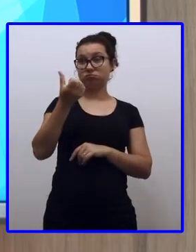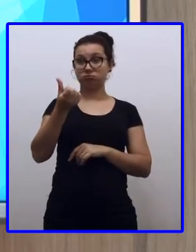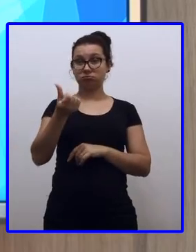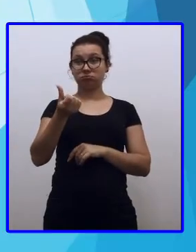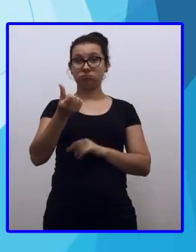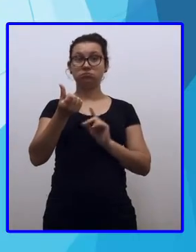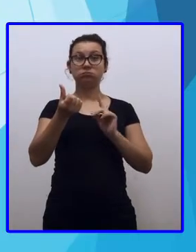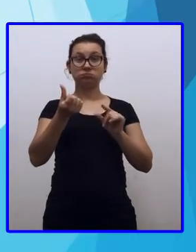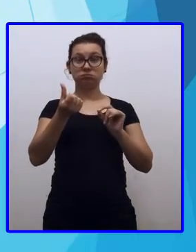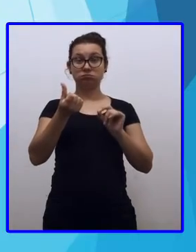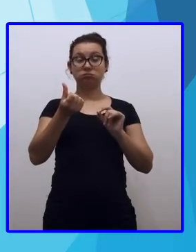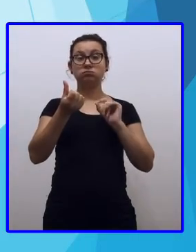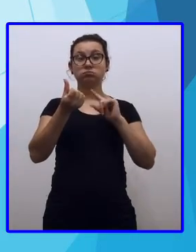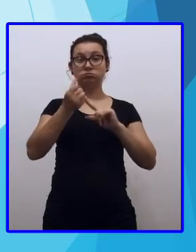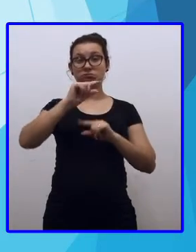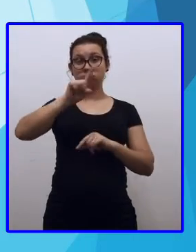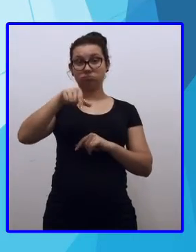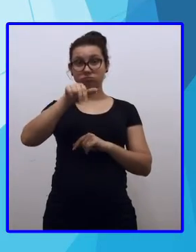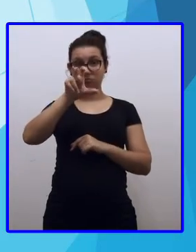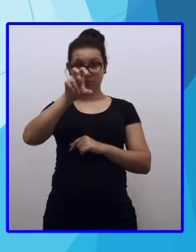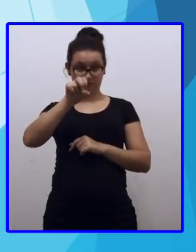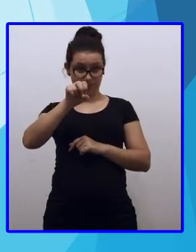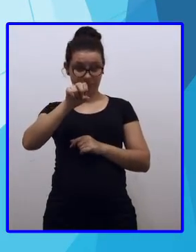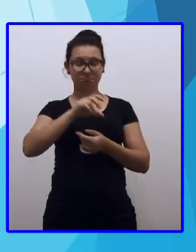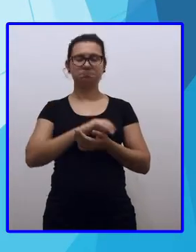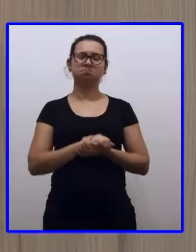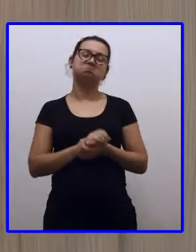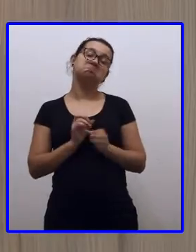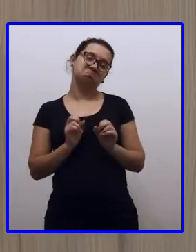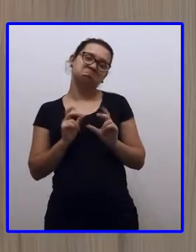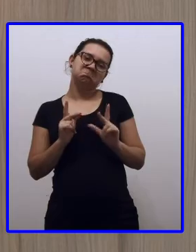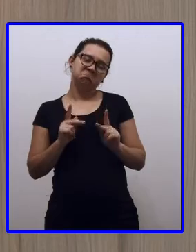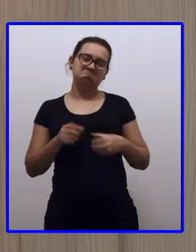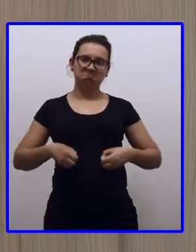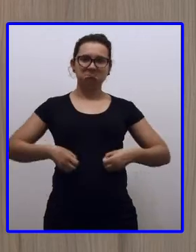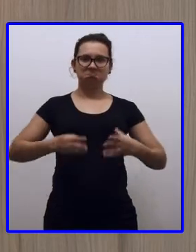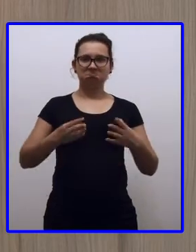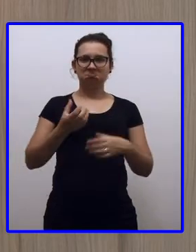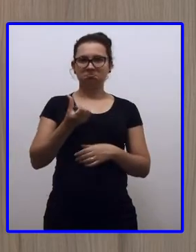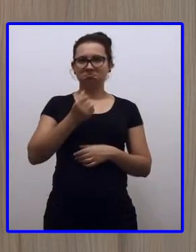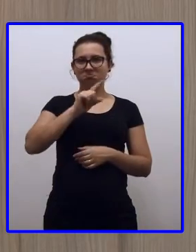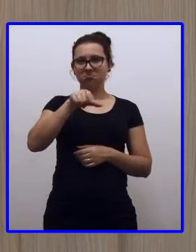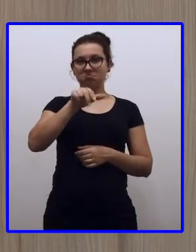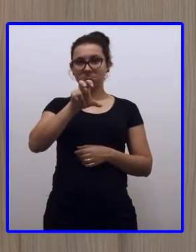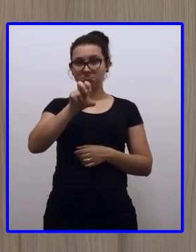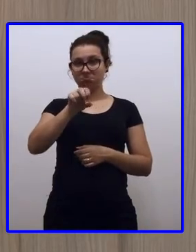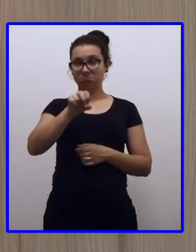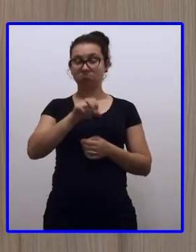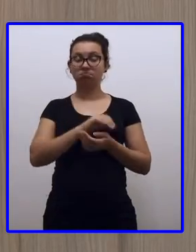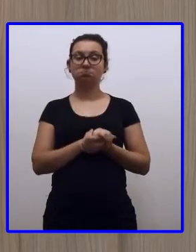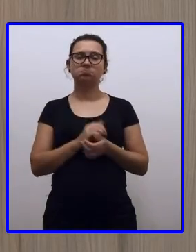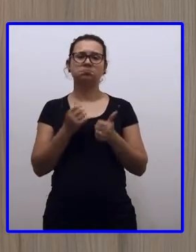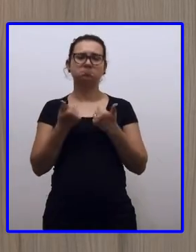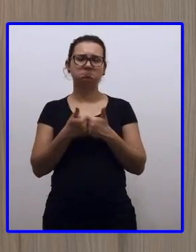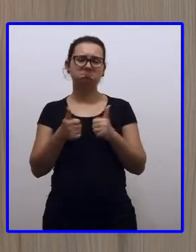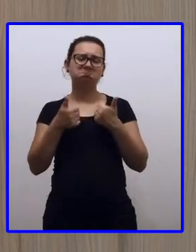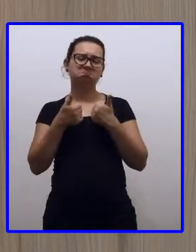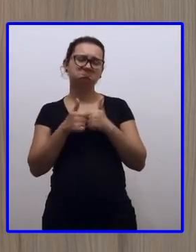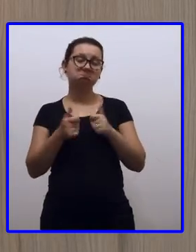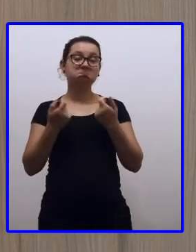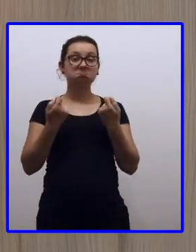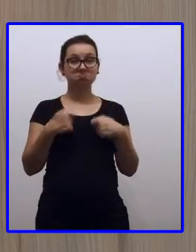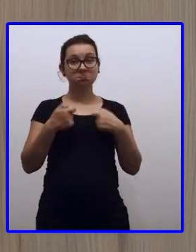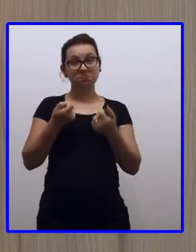Eles vão gastar 6 e 50. Aí, beleza. Eles vão gastar 6 e 50. Eles estão lá no ônibus, tudo, e